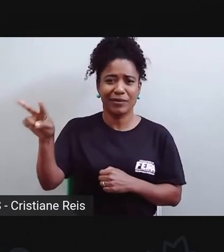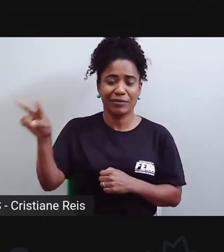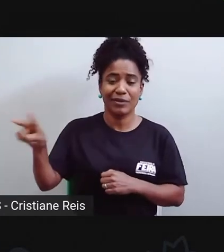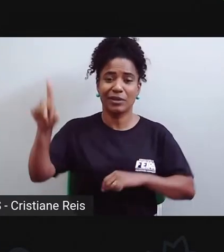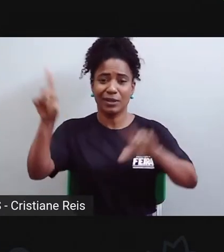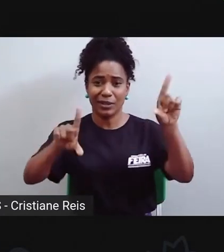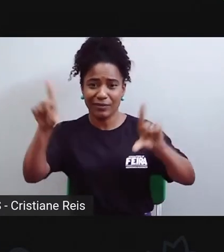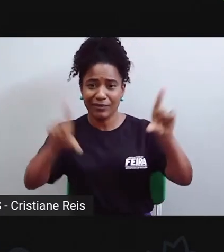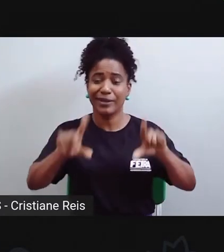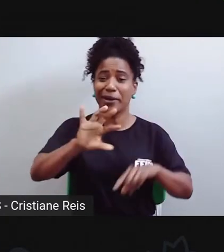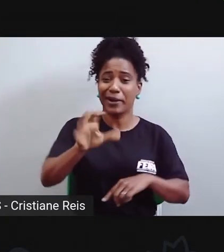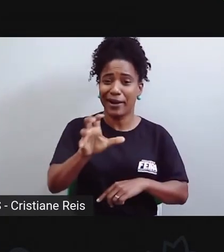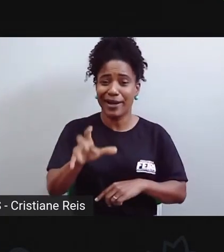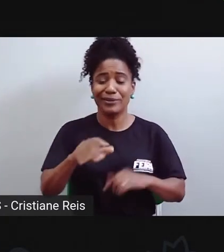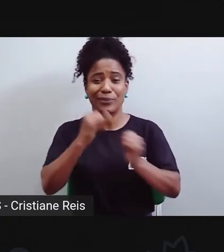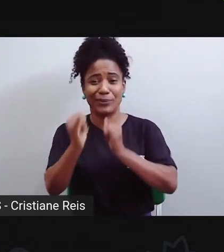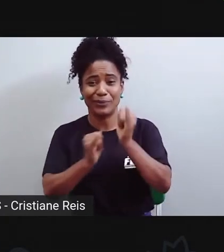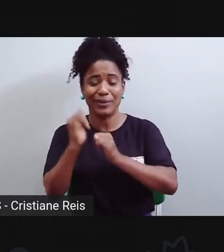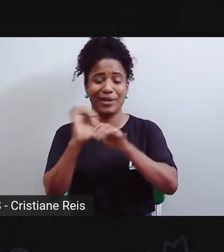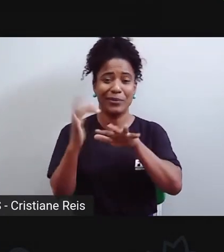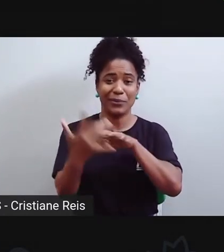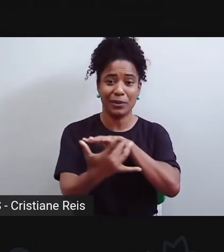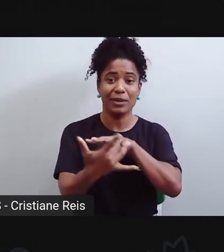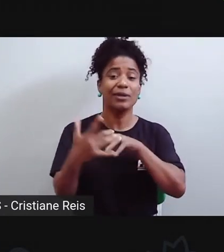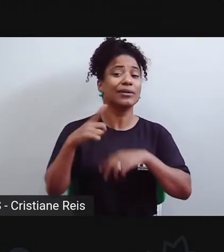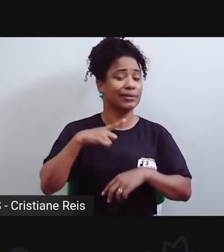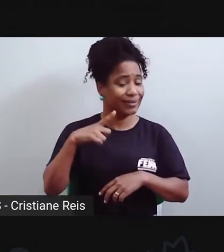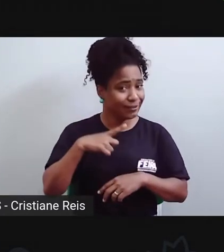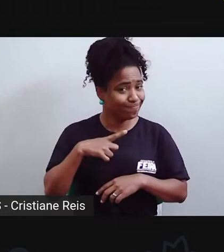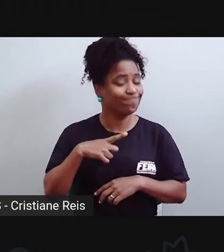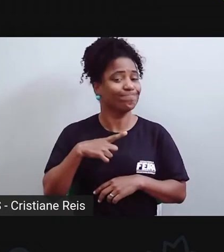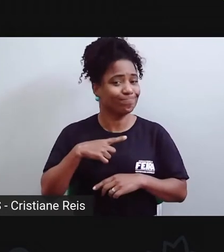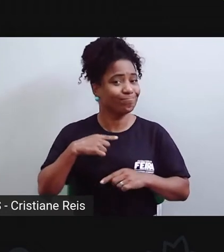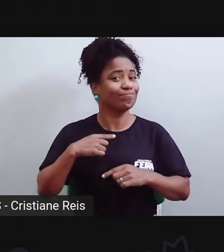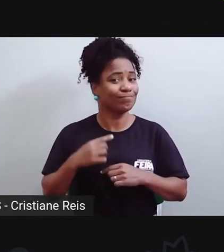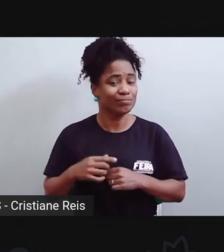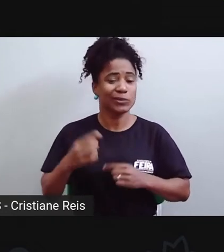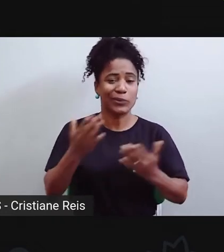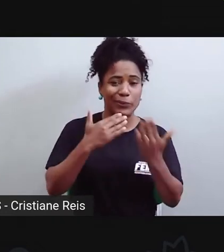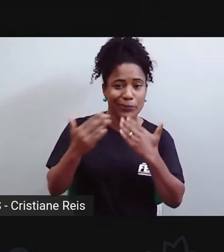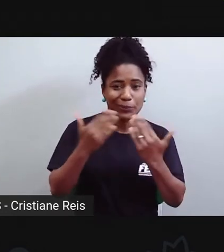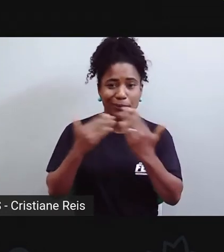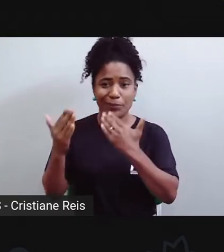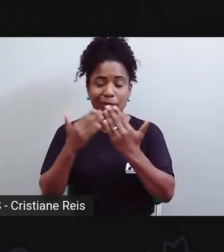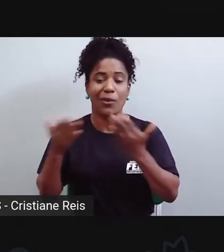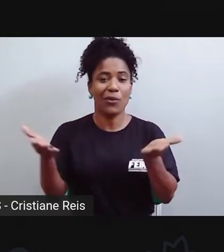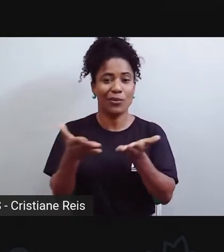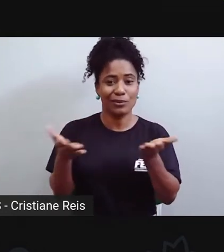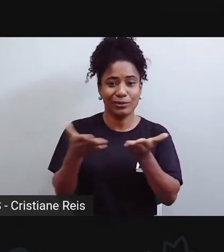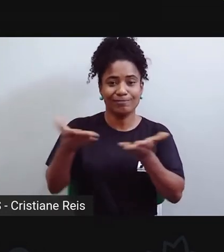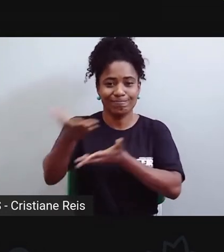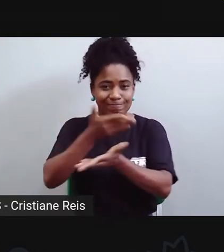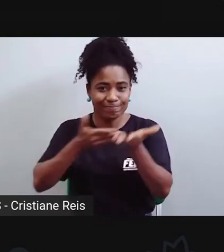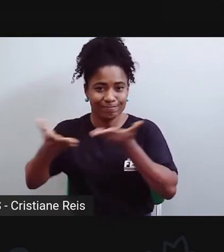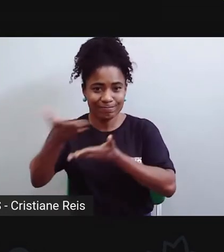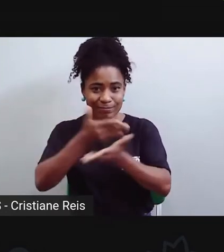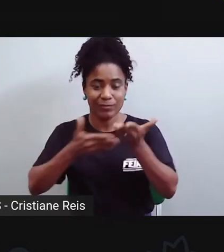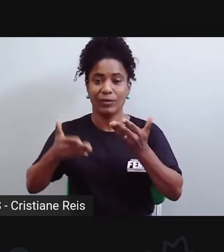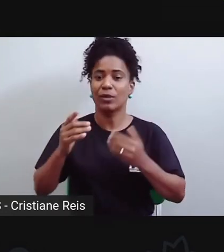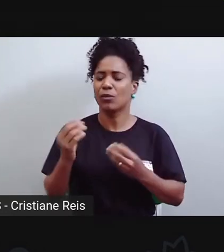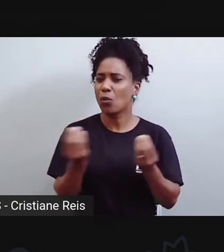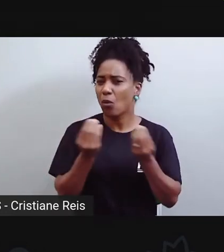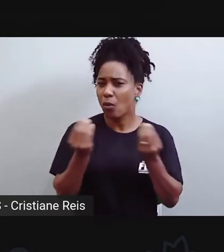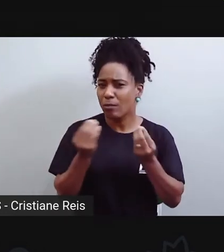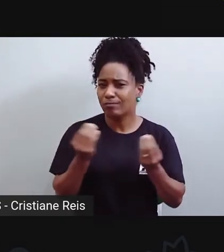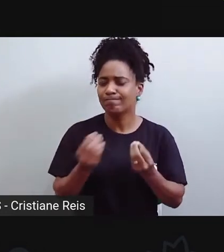no rádio, na internet, porque elas estão em crescimento, tá? Pelo menos a gente vai discutir sobre esse crescimento aí das questões psicológicas.